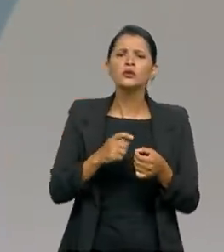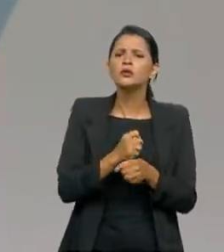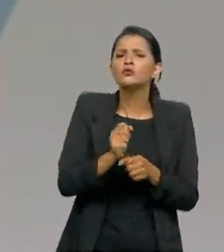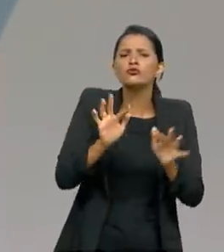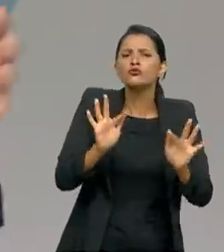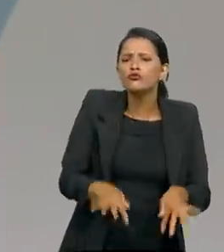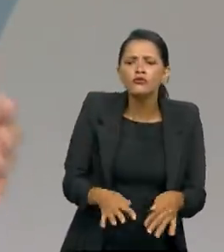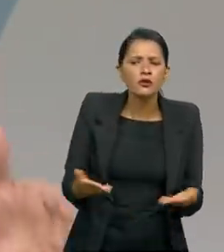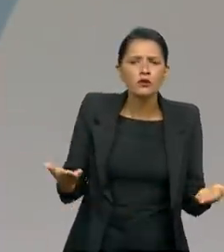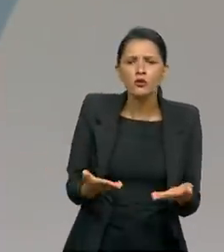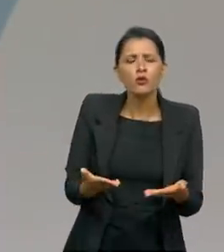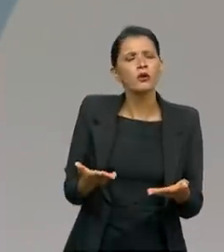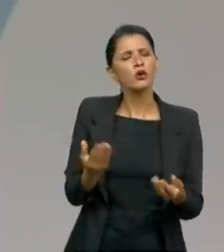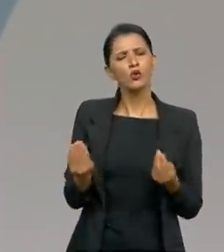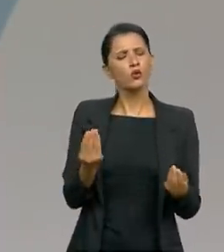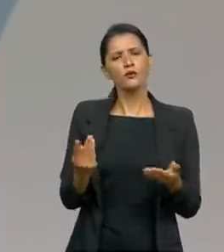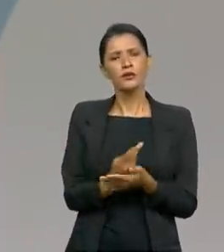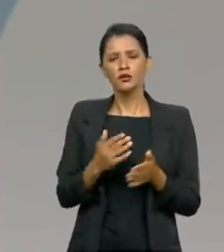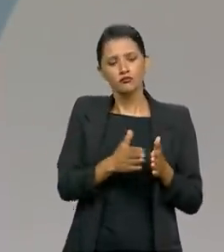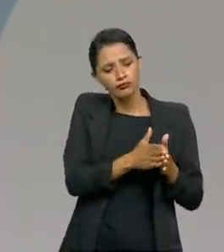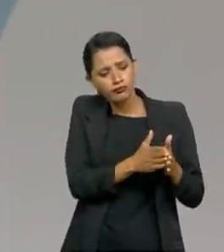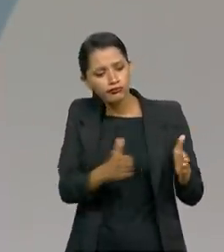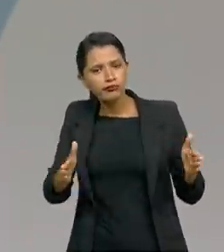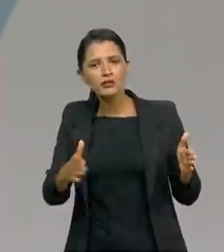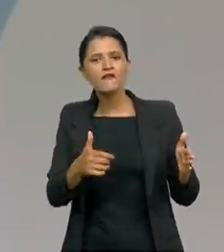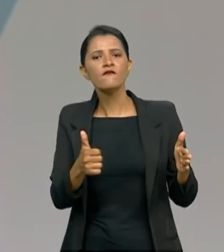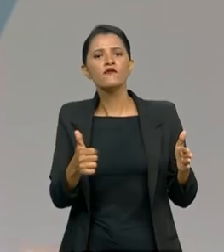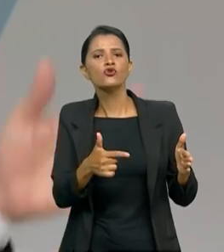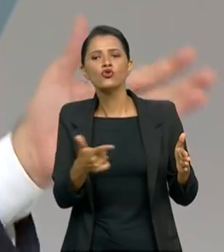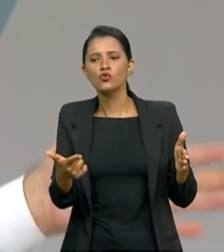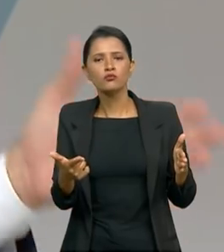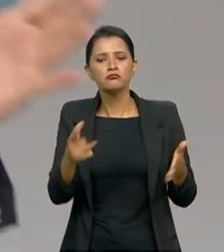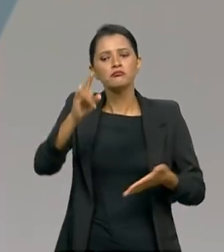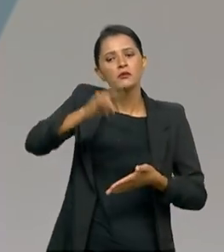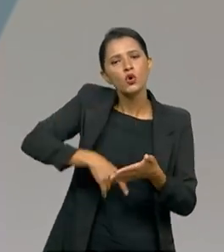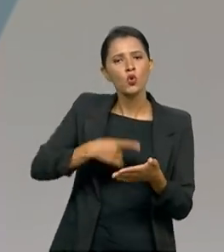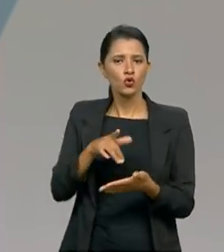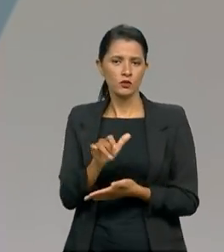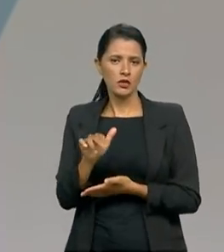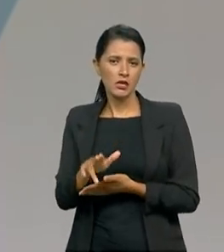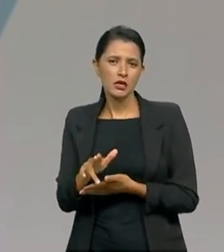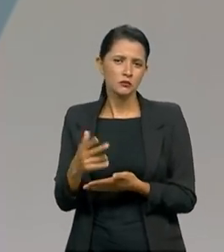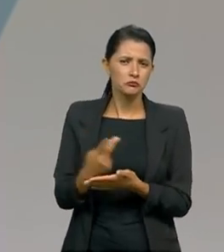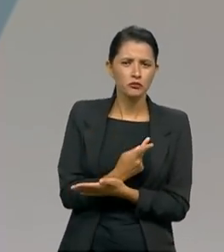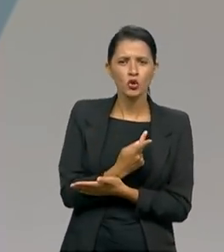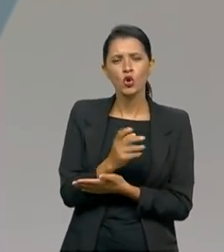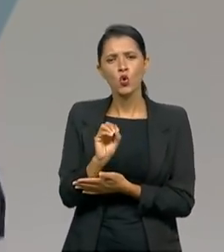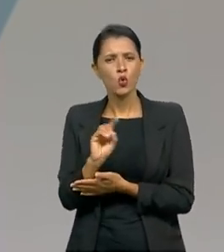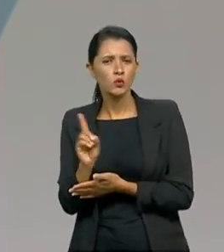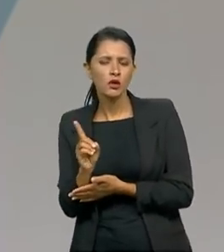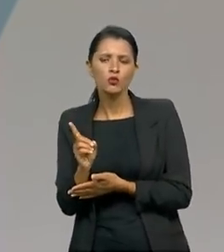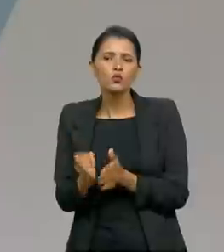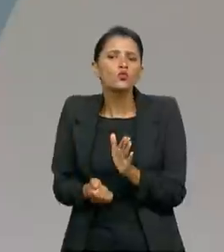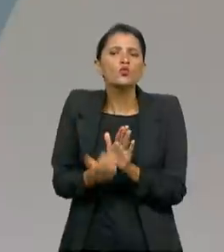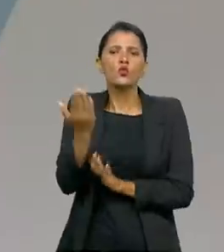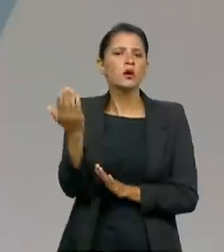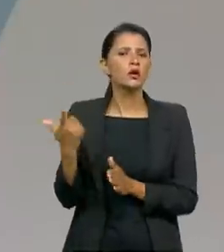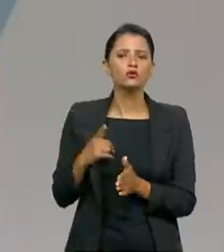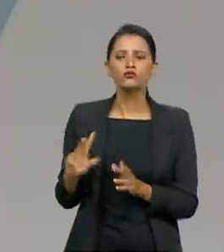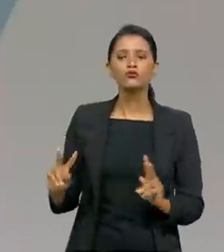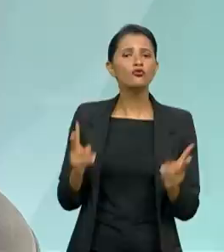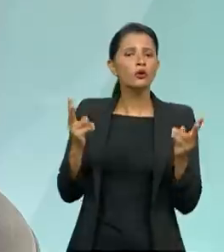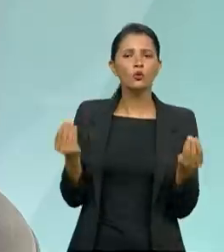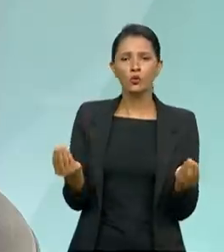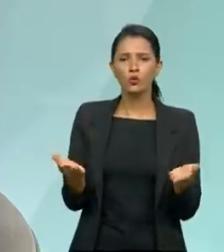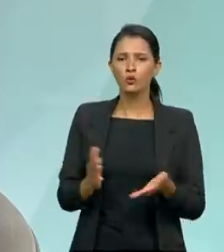foi, no decorrer de 2021, esses acordos de leniência? Ocorreram ou não? O número deles? Os valores envolvidos?